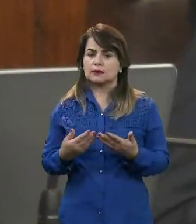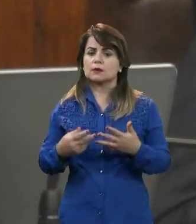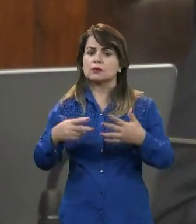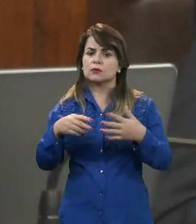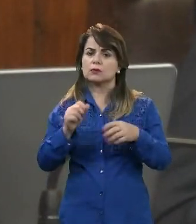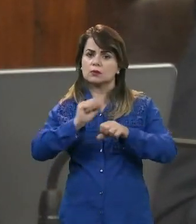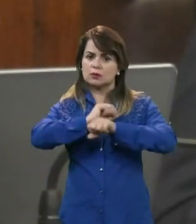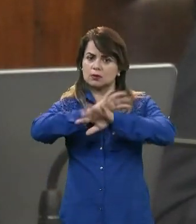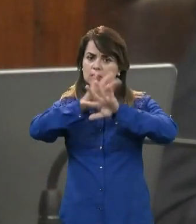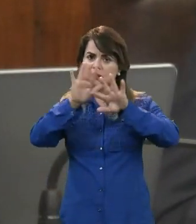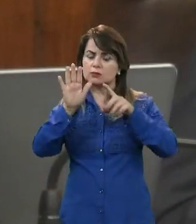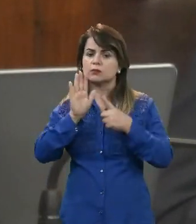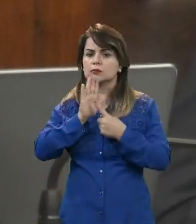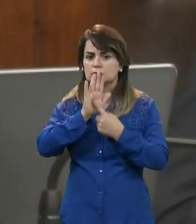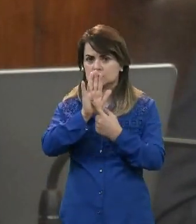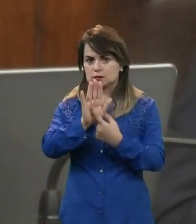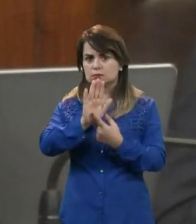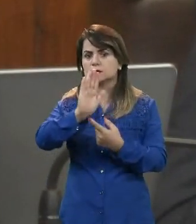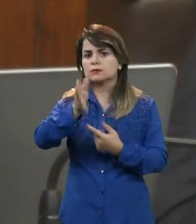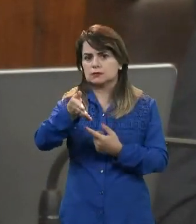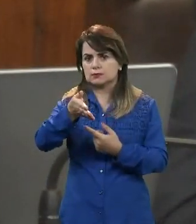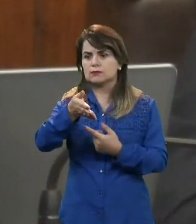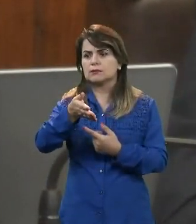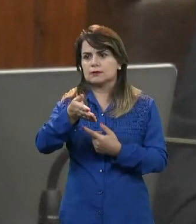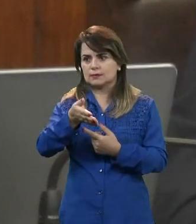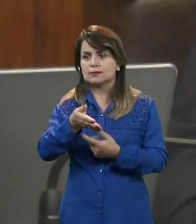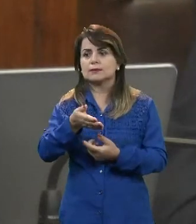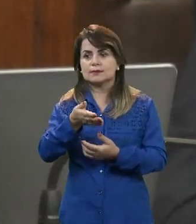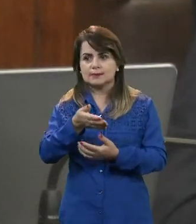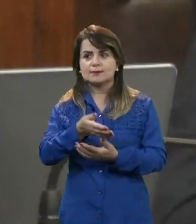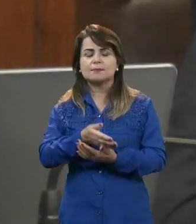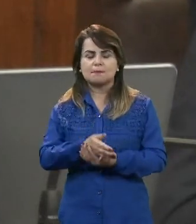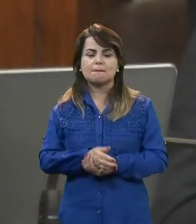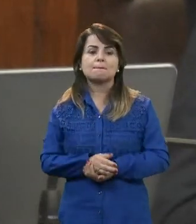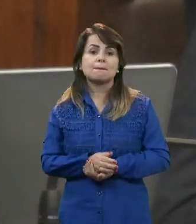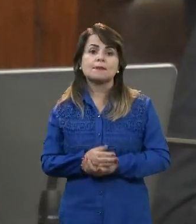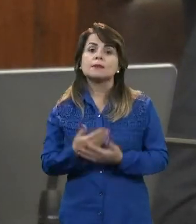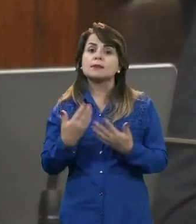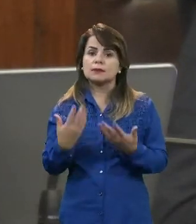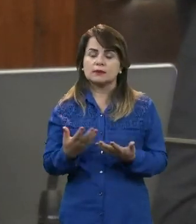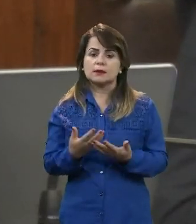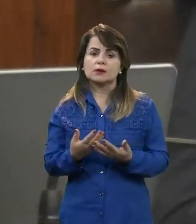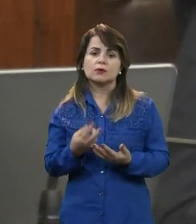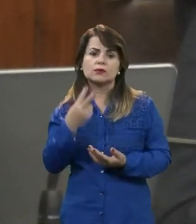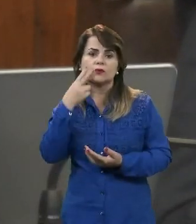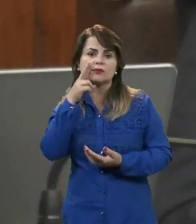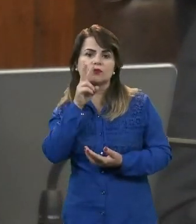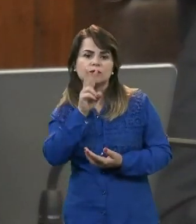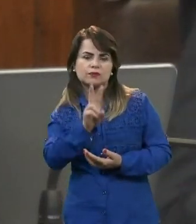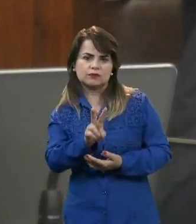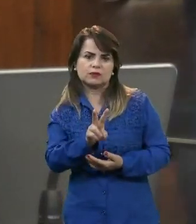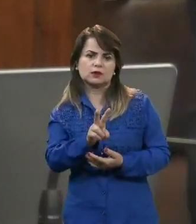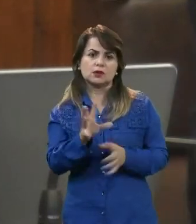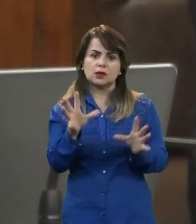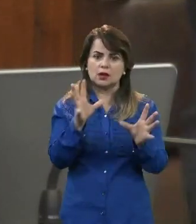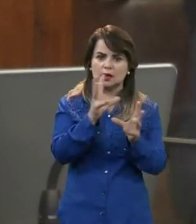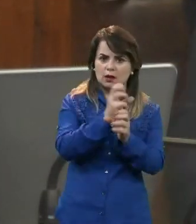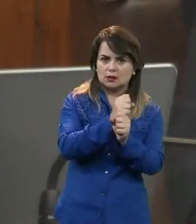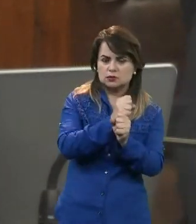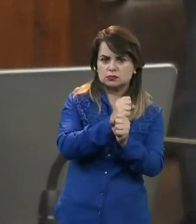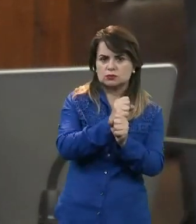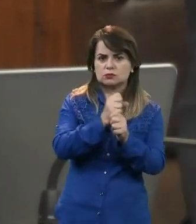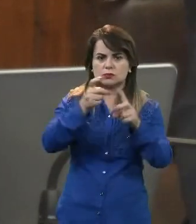Então, o que eu pude absorver do resultado dessa reunião, e aí eu me